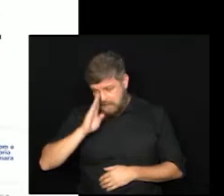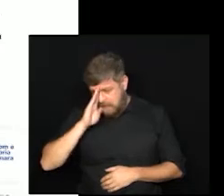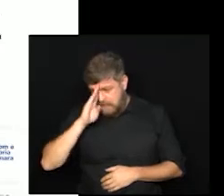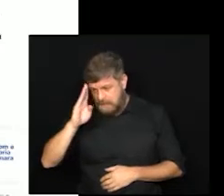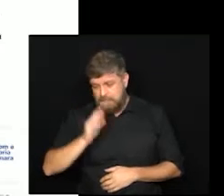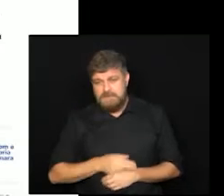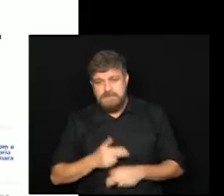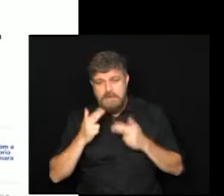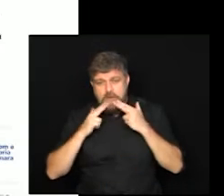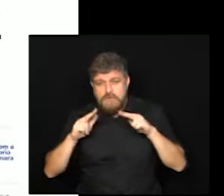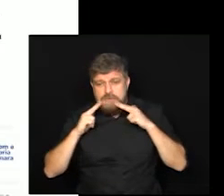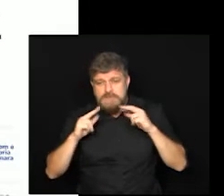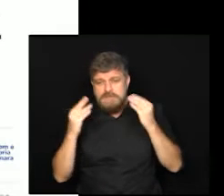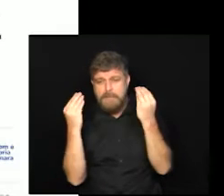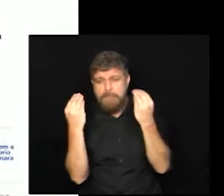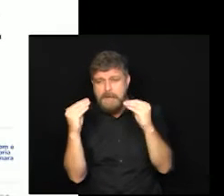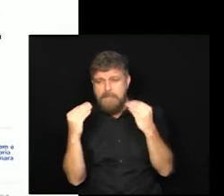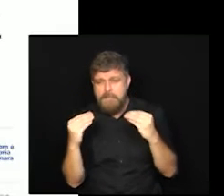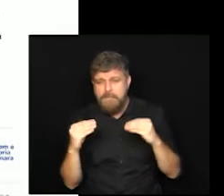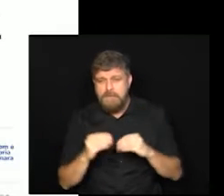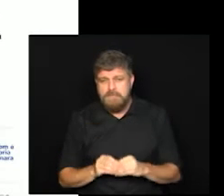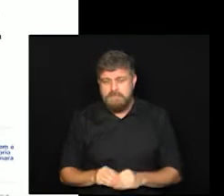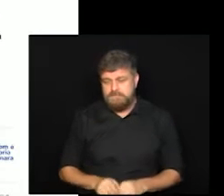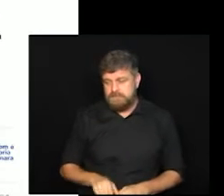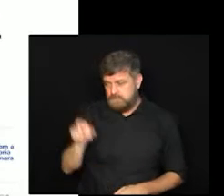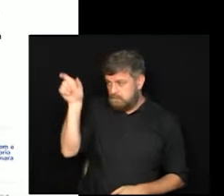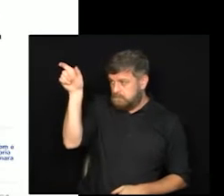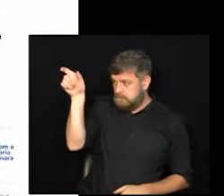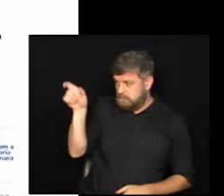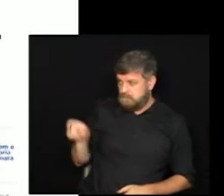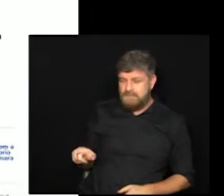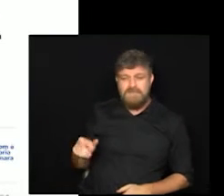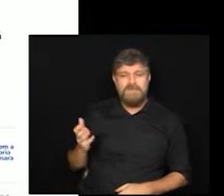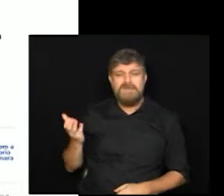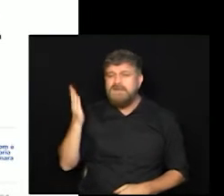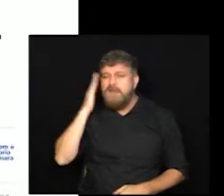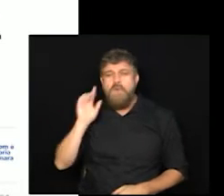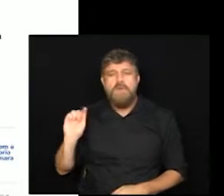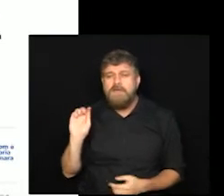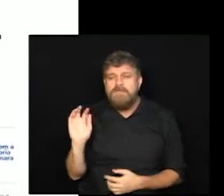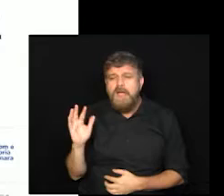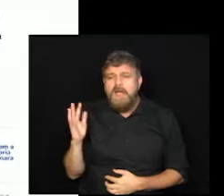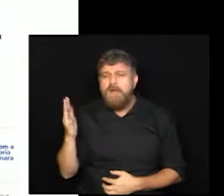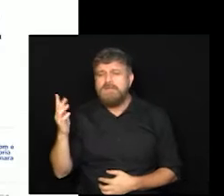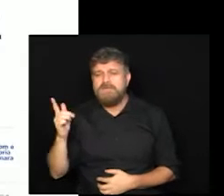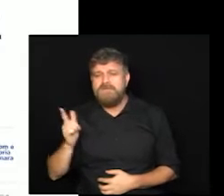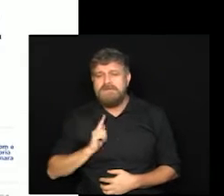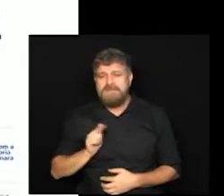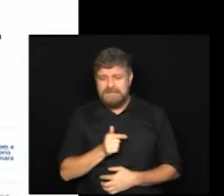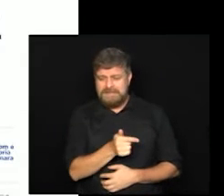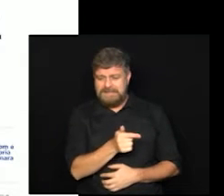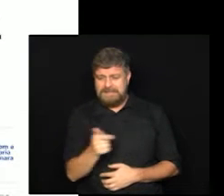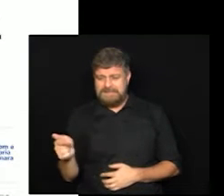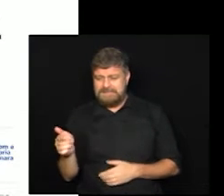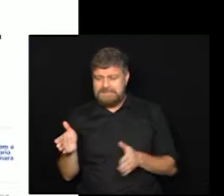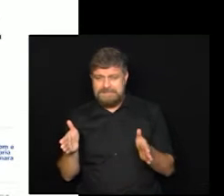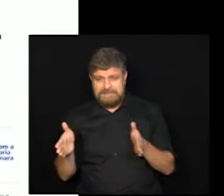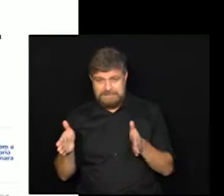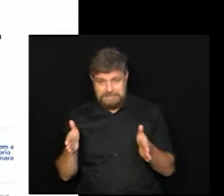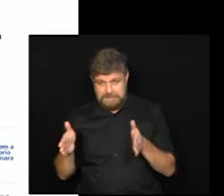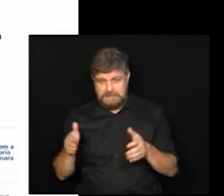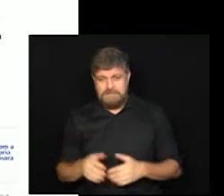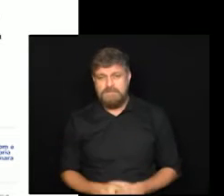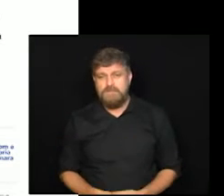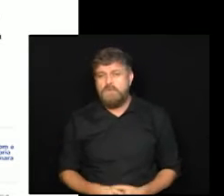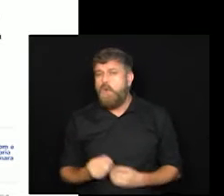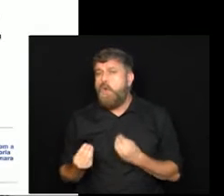notícias e no canto direito para quem quiser saber quais eventos terão no legislativo esta